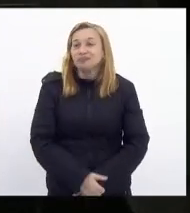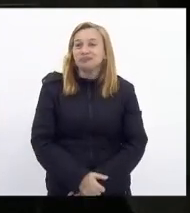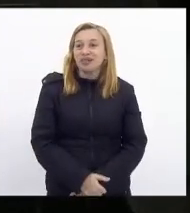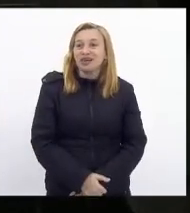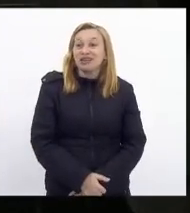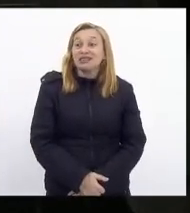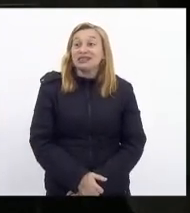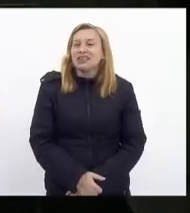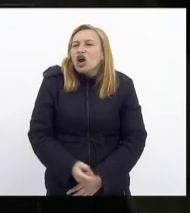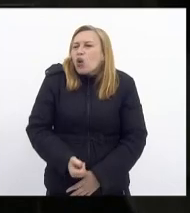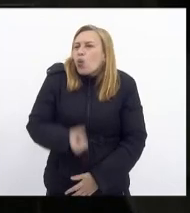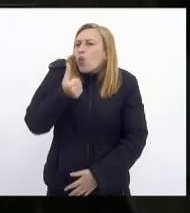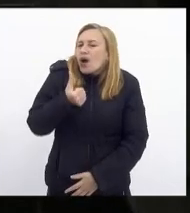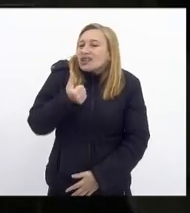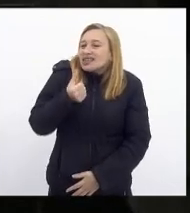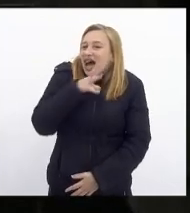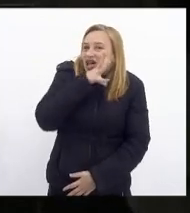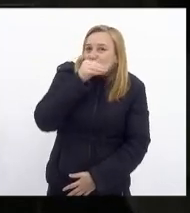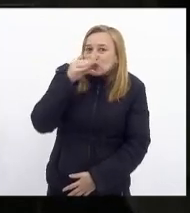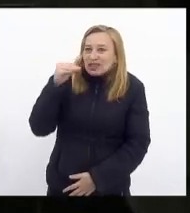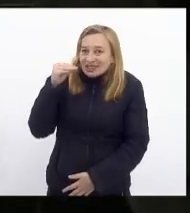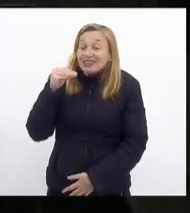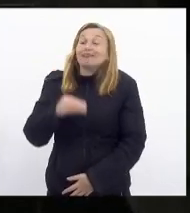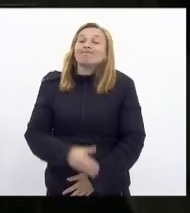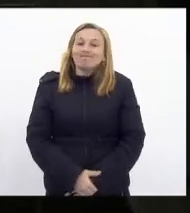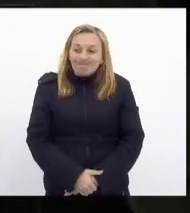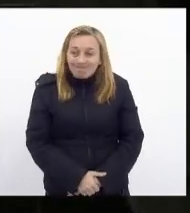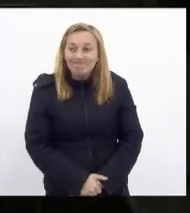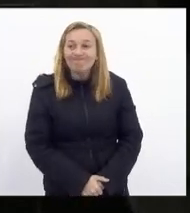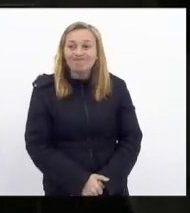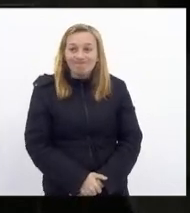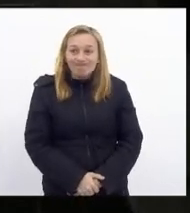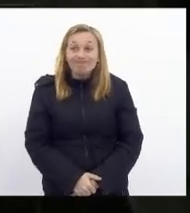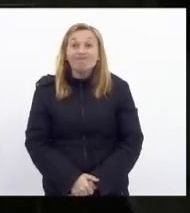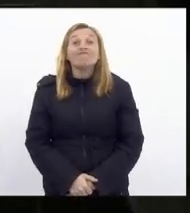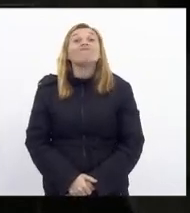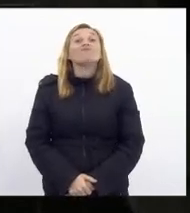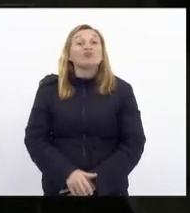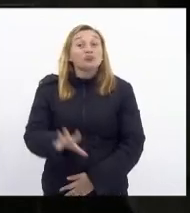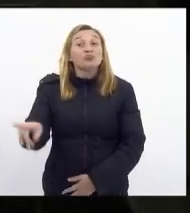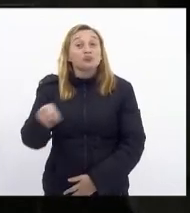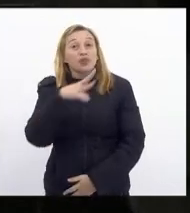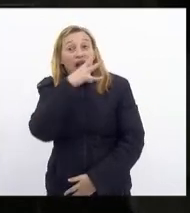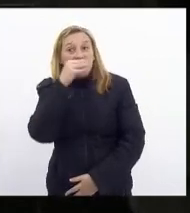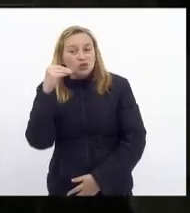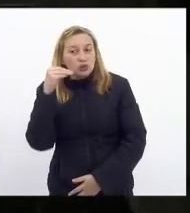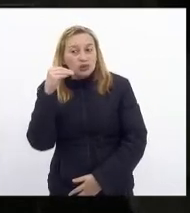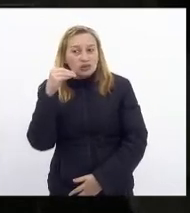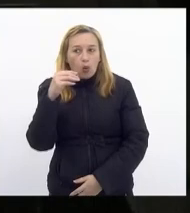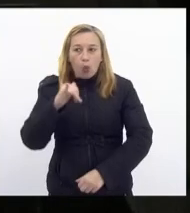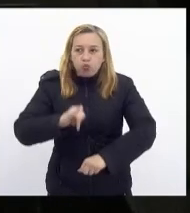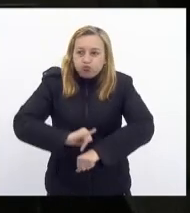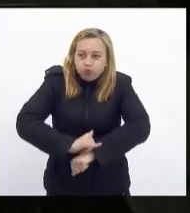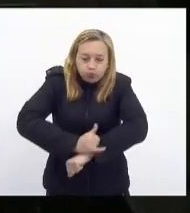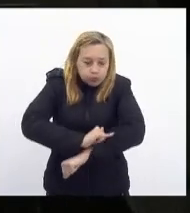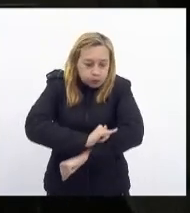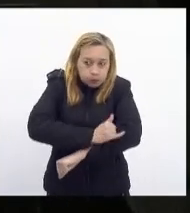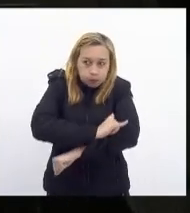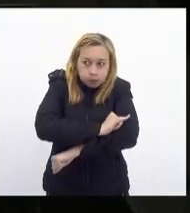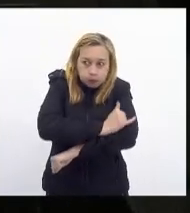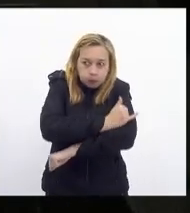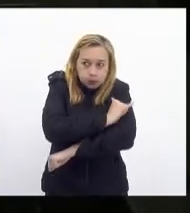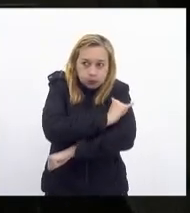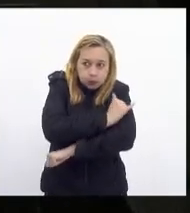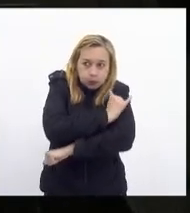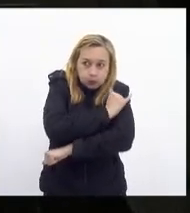até quase a adolescência e aí vem uma adolescência com altíssimo grau de obesidade